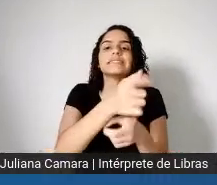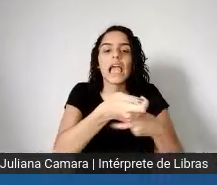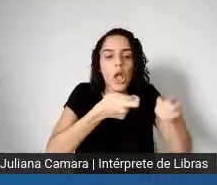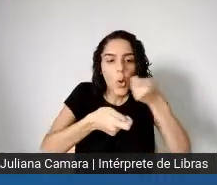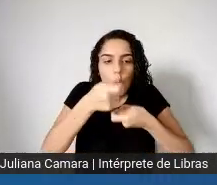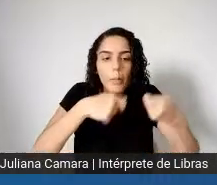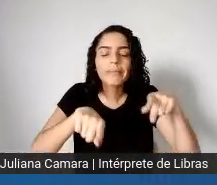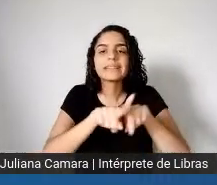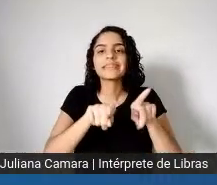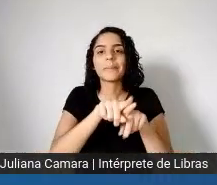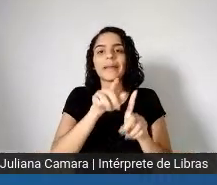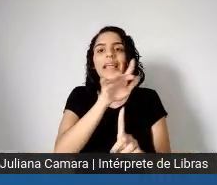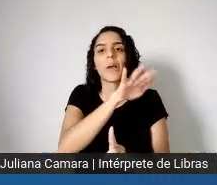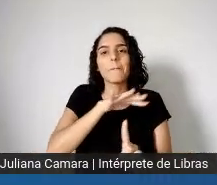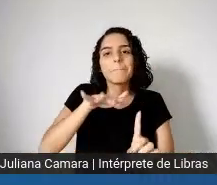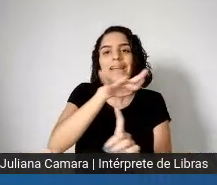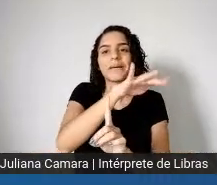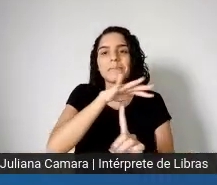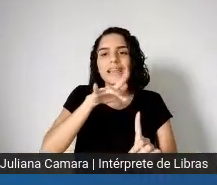né,